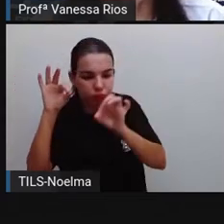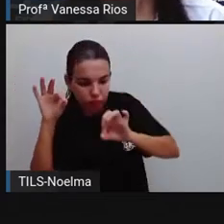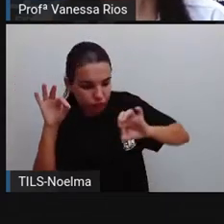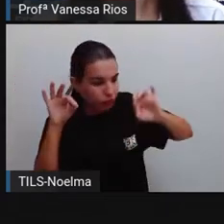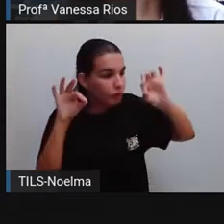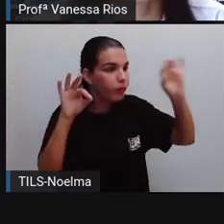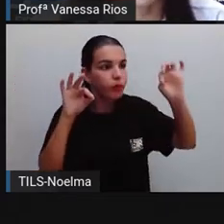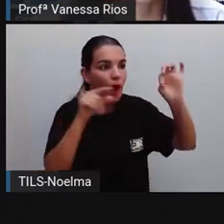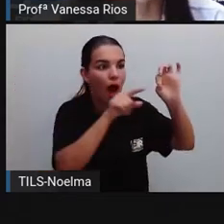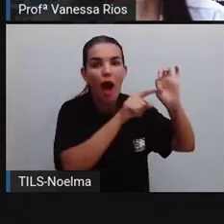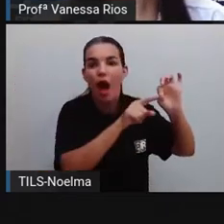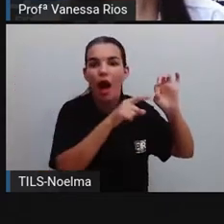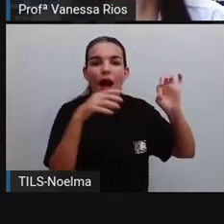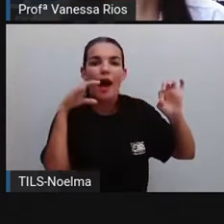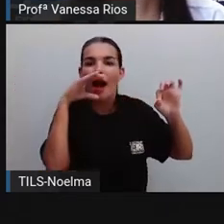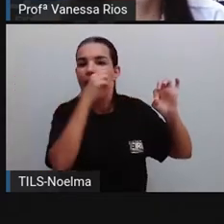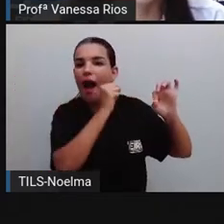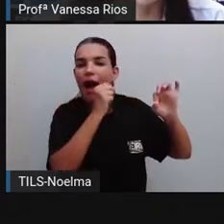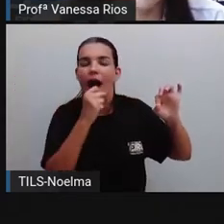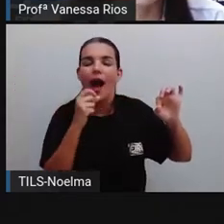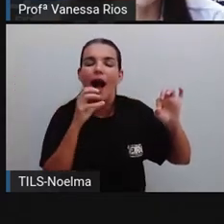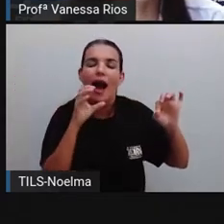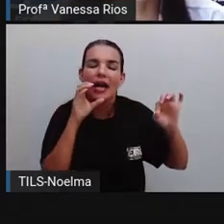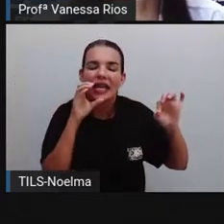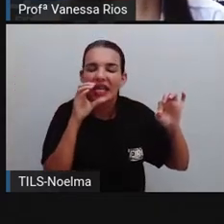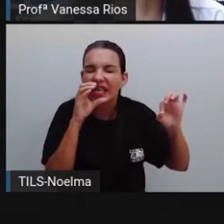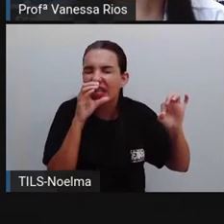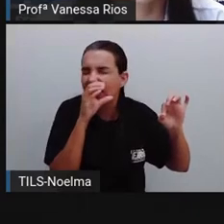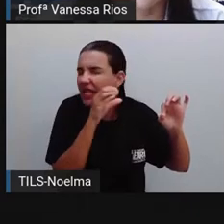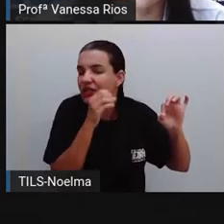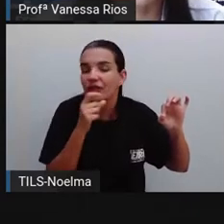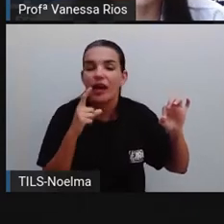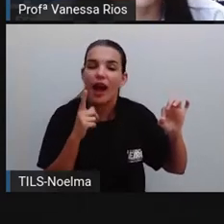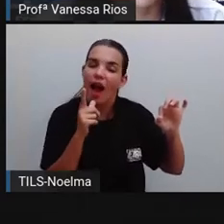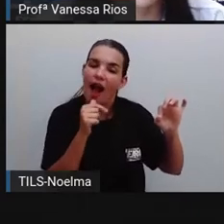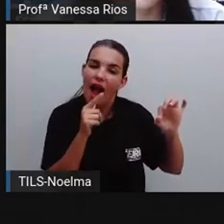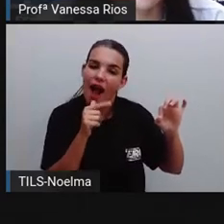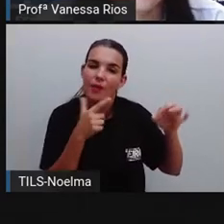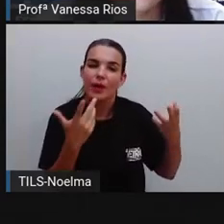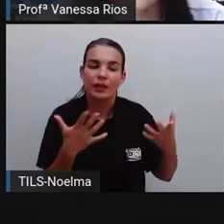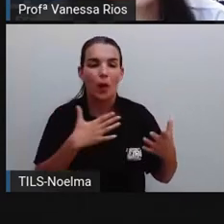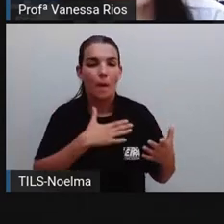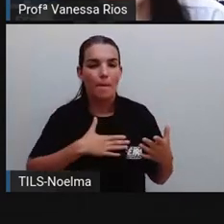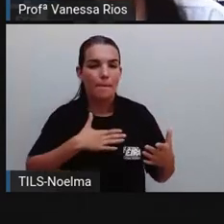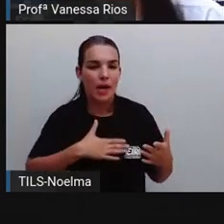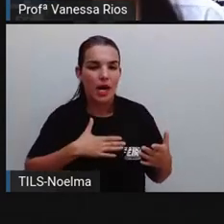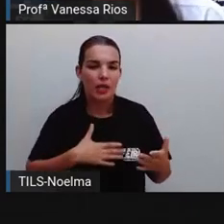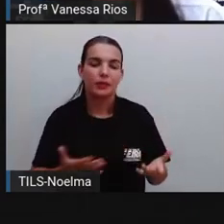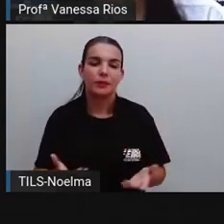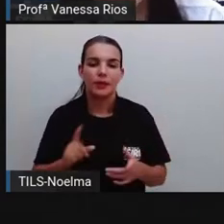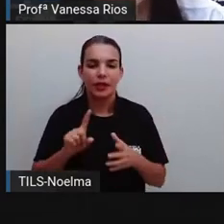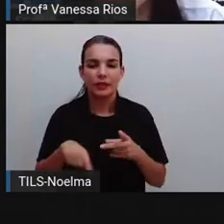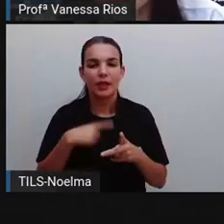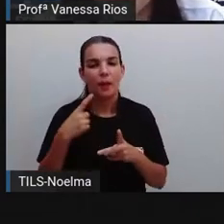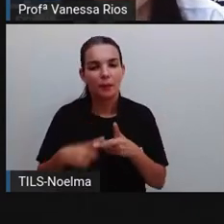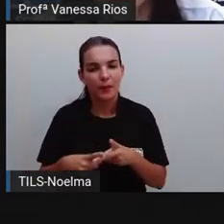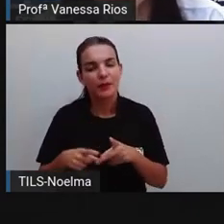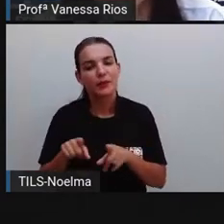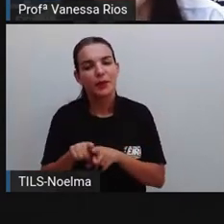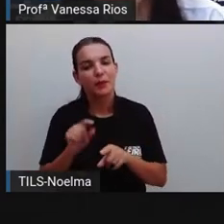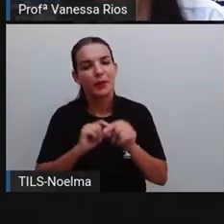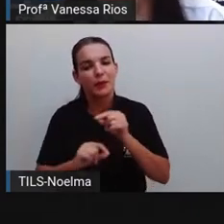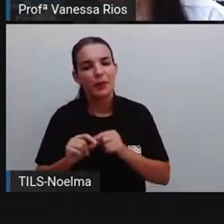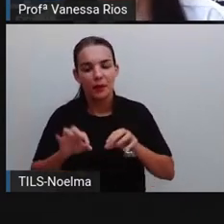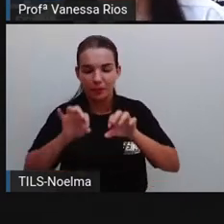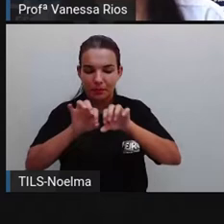energia térmica para ser transformada, né? Para aquecer aí a água e, depois, pelo próprio sistema de